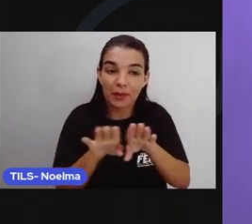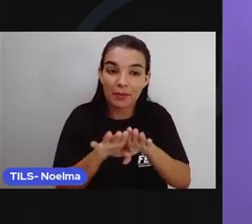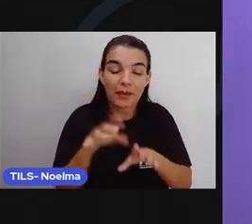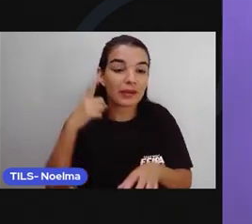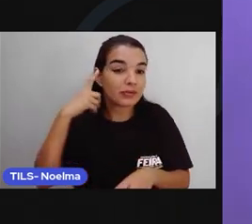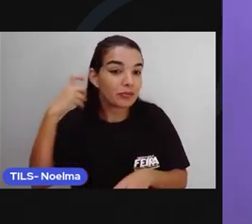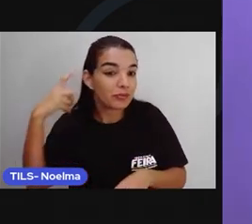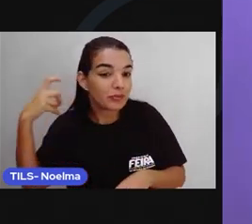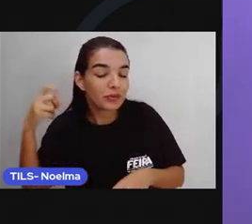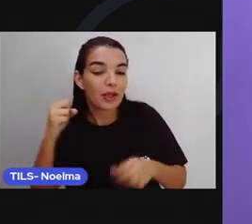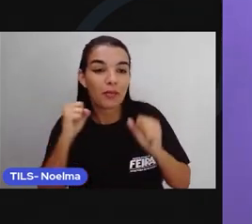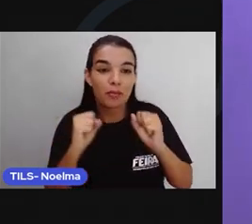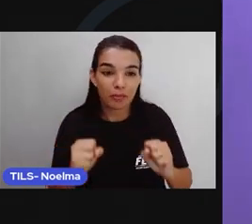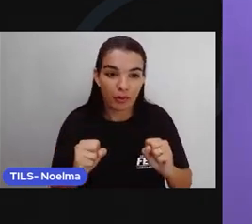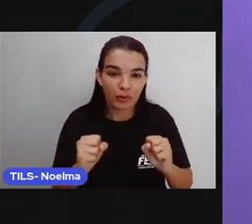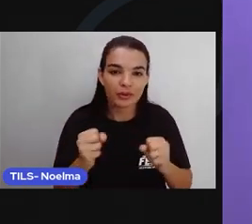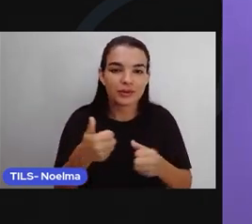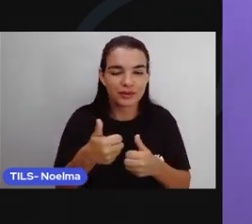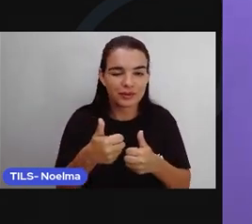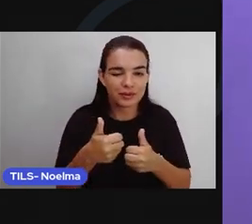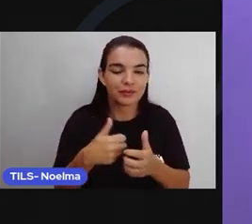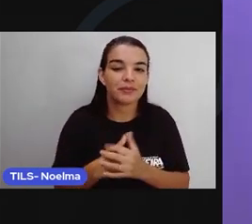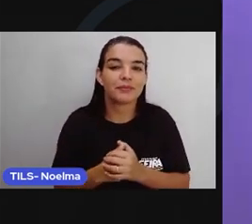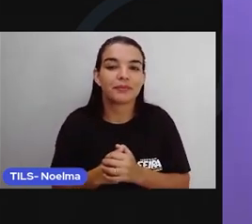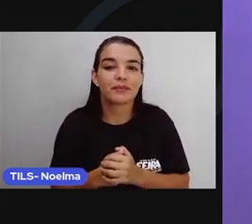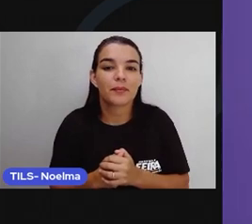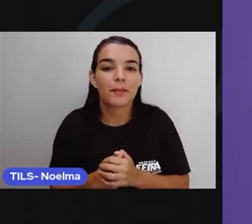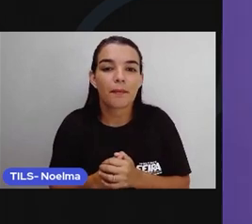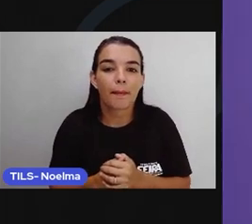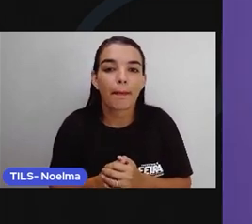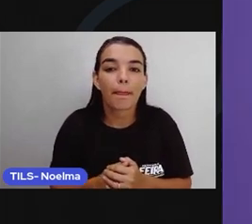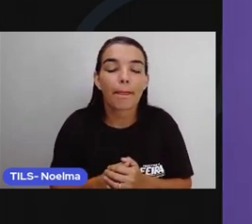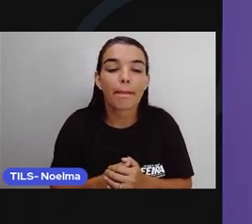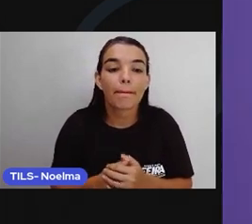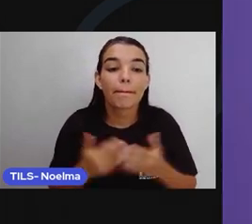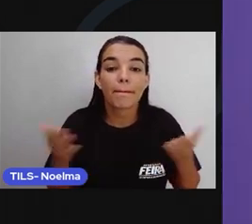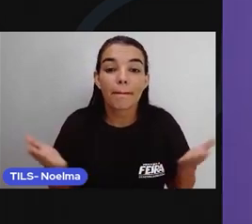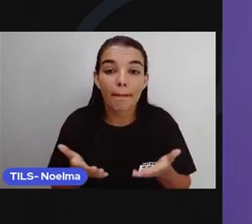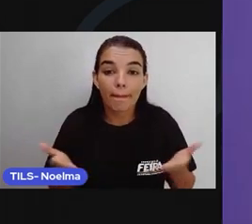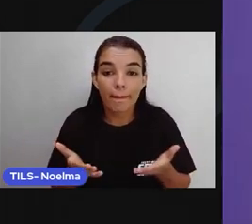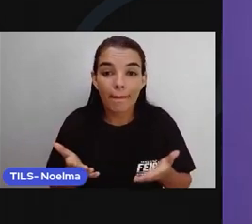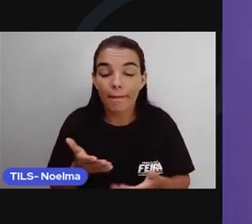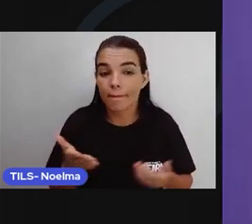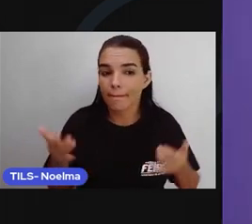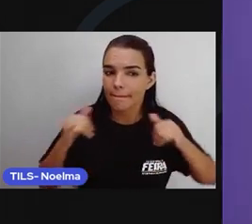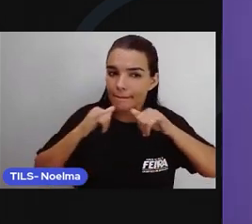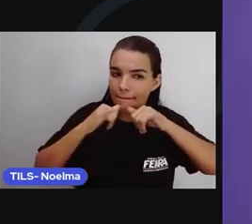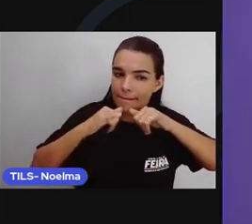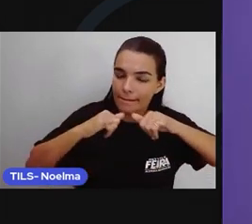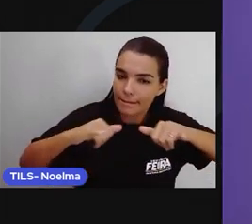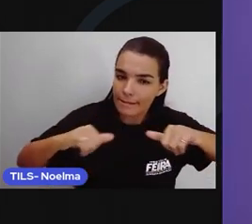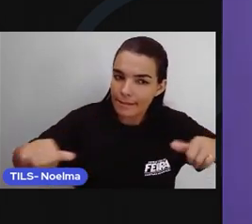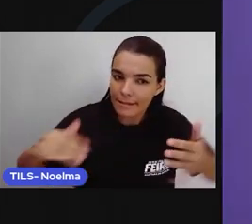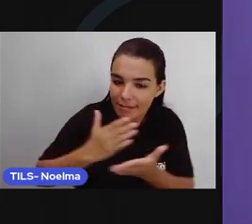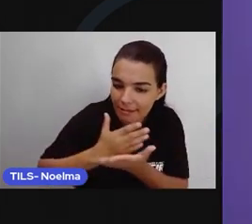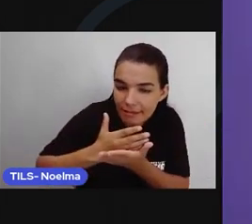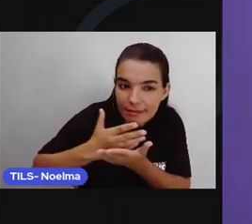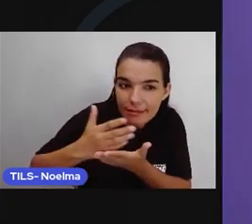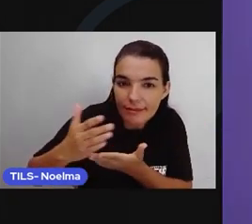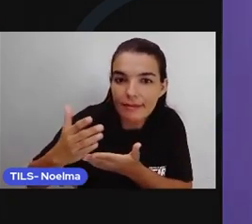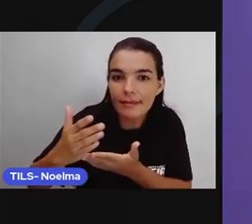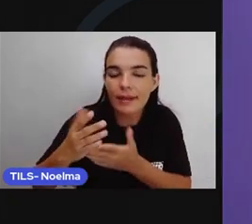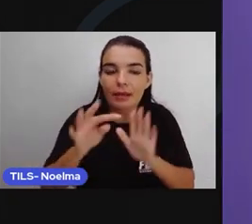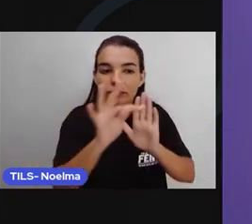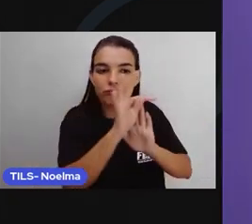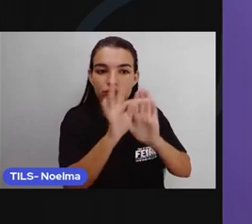por dentro de tudo que a gente está fazendo aqui, certo? Beleza, obrigado. Bom, vamos começar então. Dando sequência aos textos jornalísticos